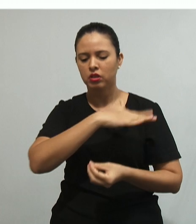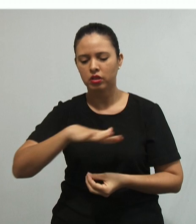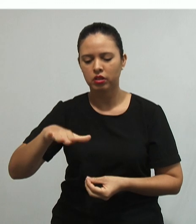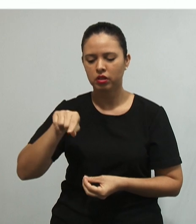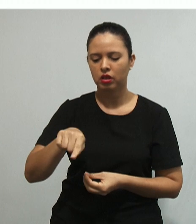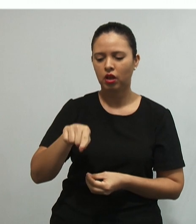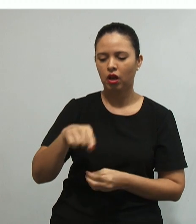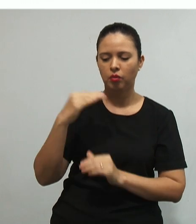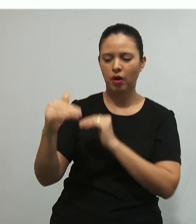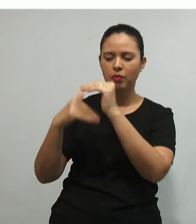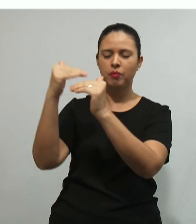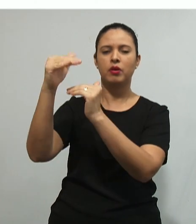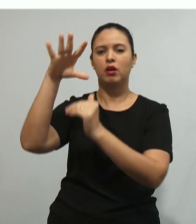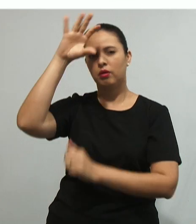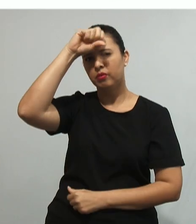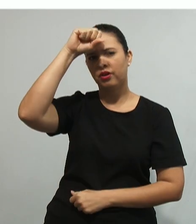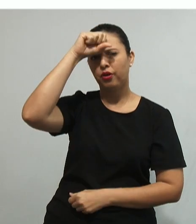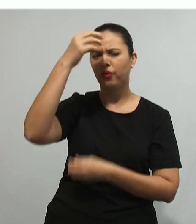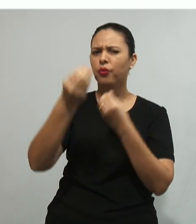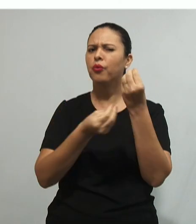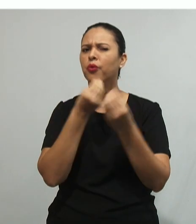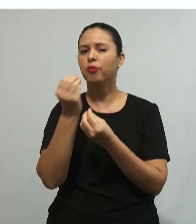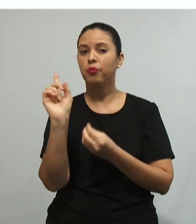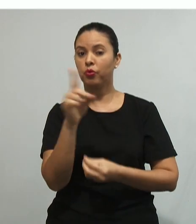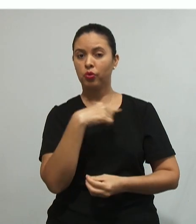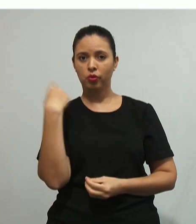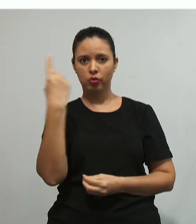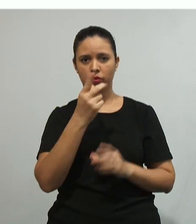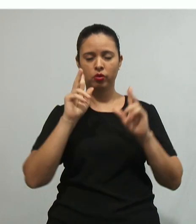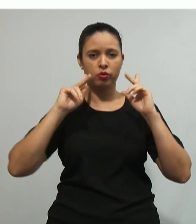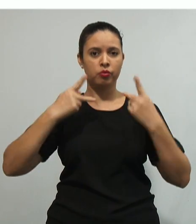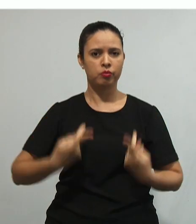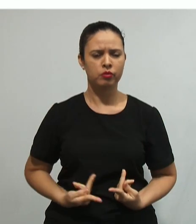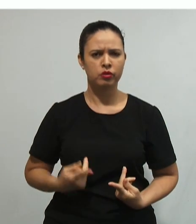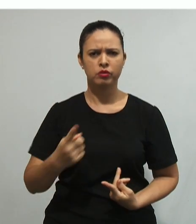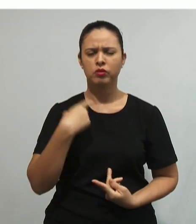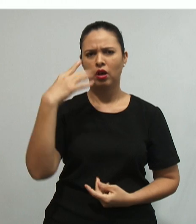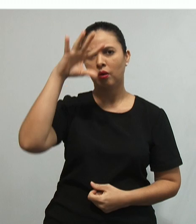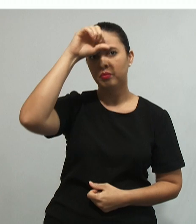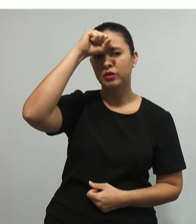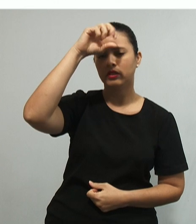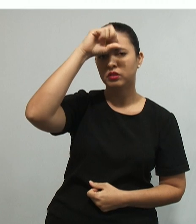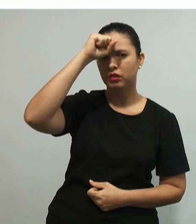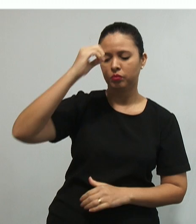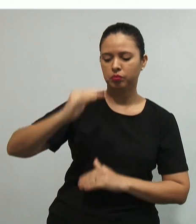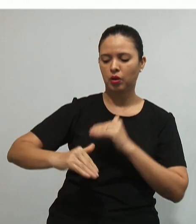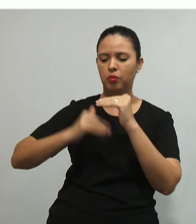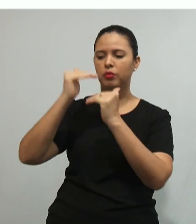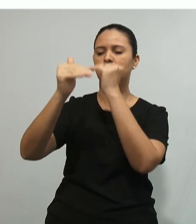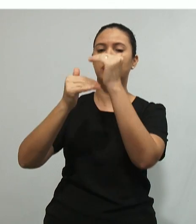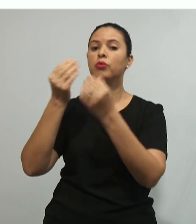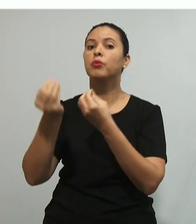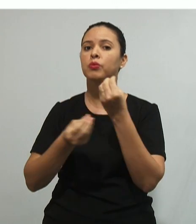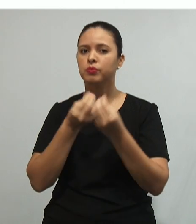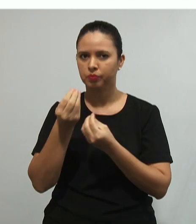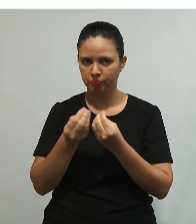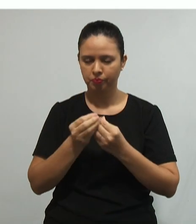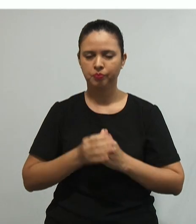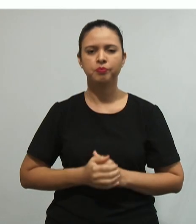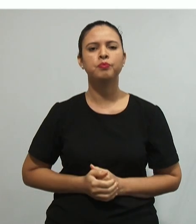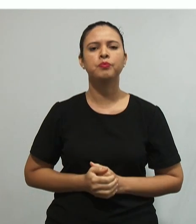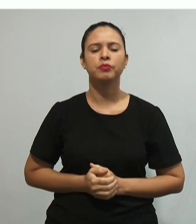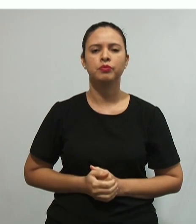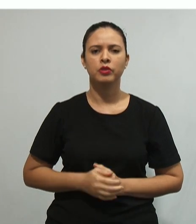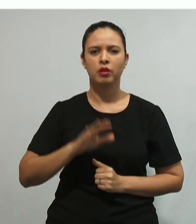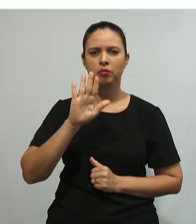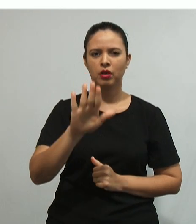e do desenvolvimento, ou seja, como nós seres humanos aprendemos, como nós nos desenvolvemos. E aí, a